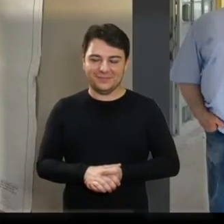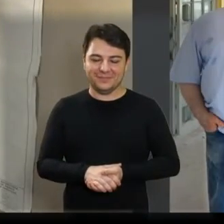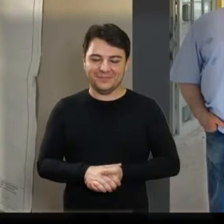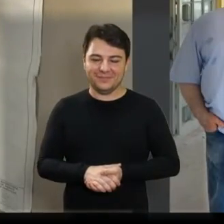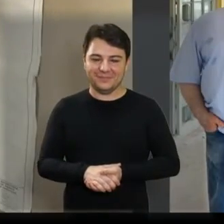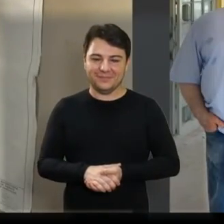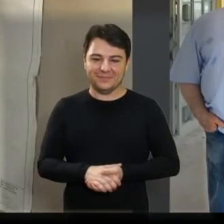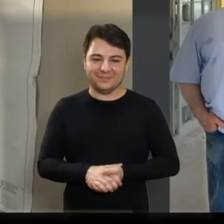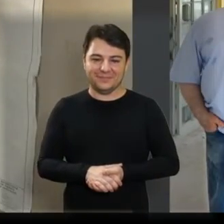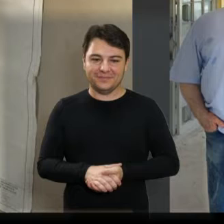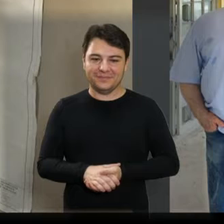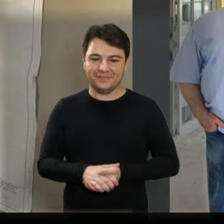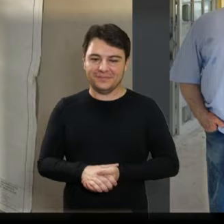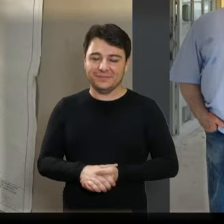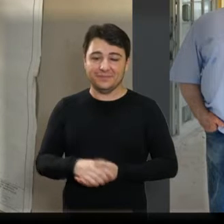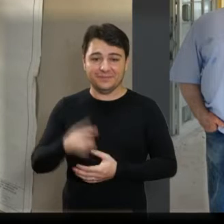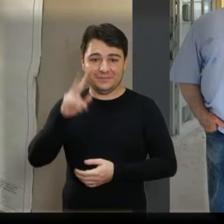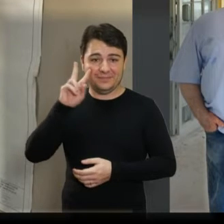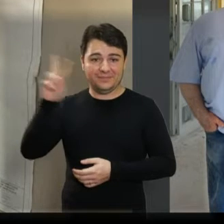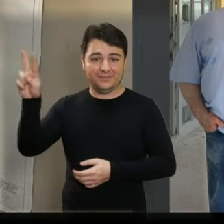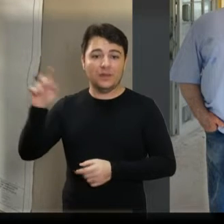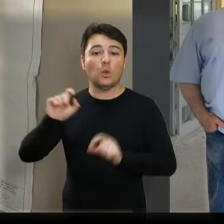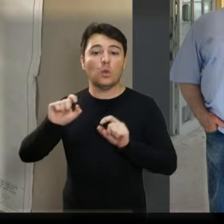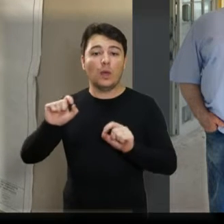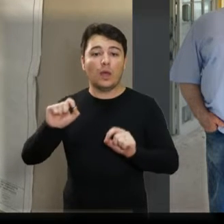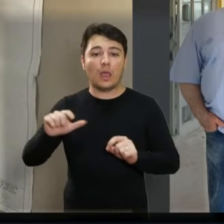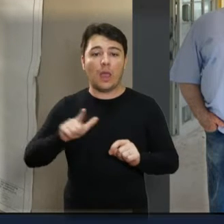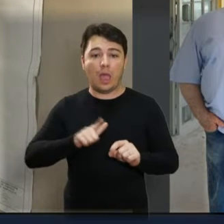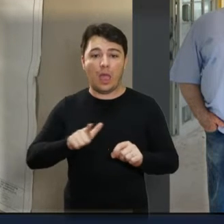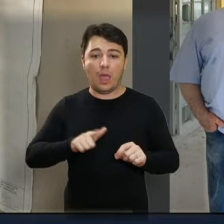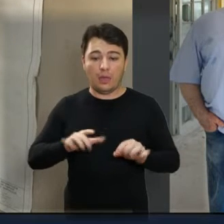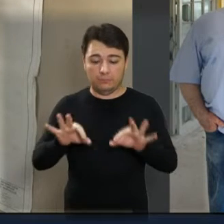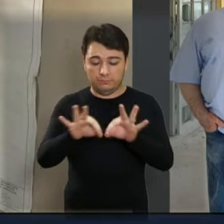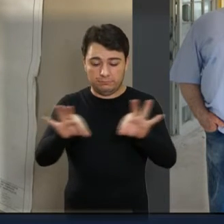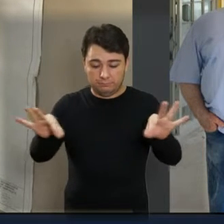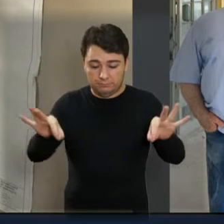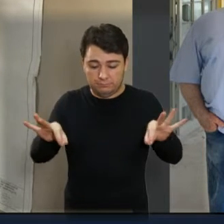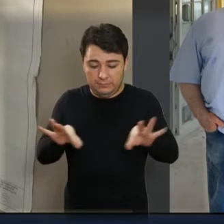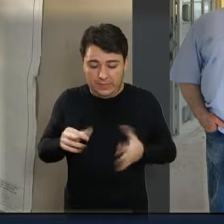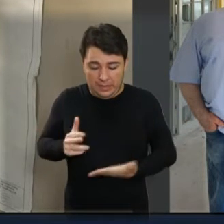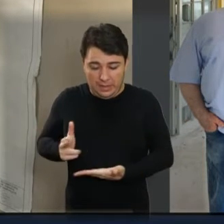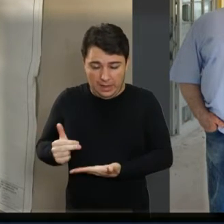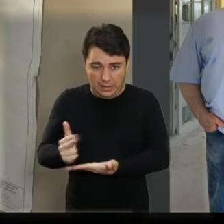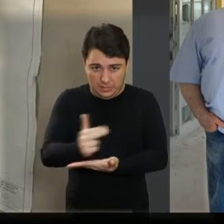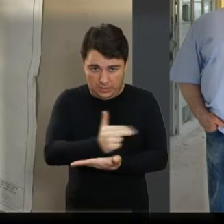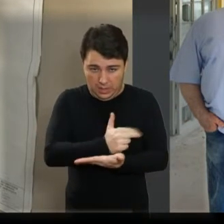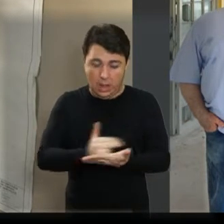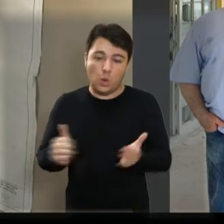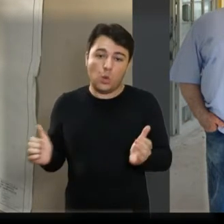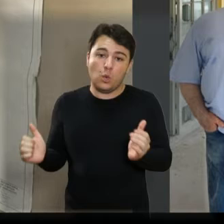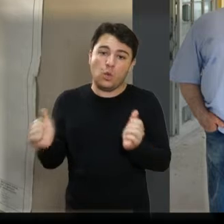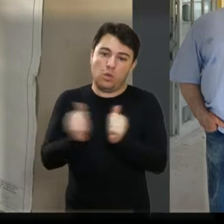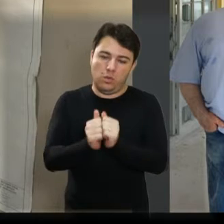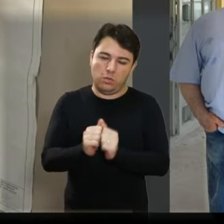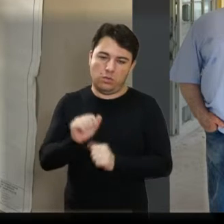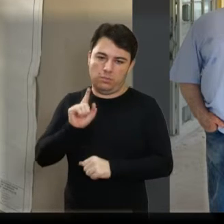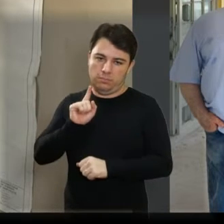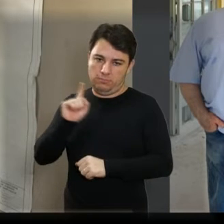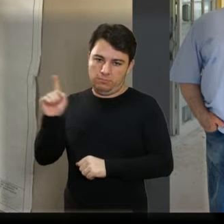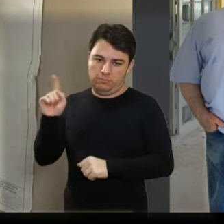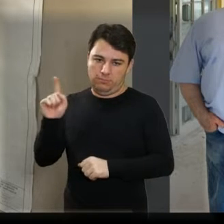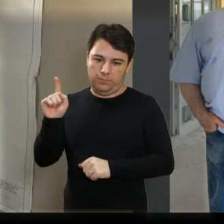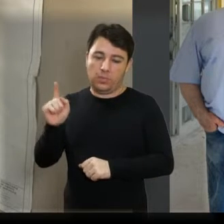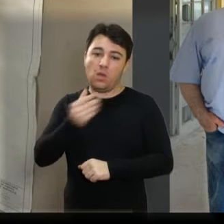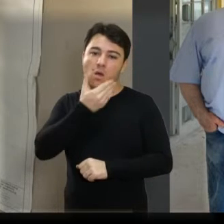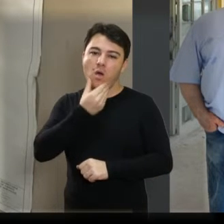daí. A gente pegou a planta do centro de estabilização junto com o... O